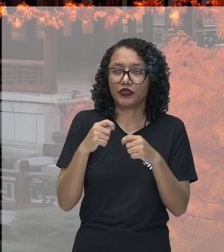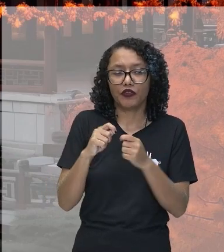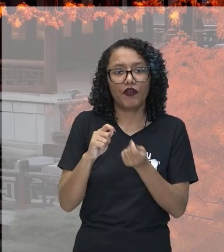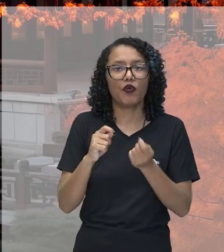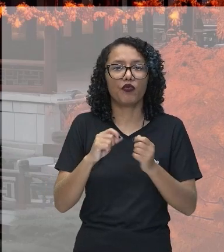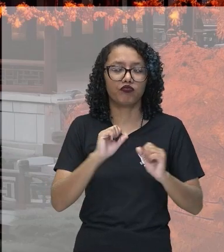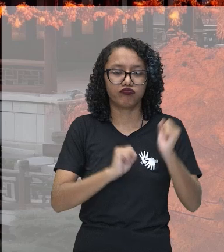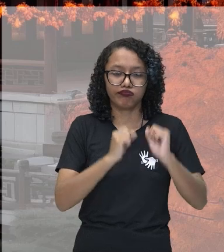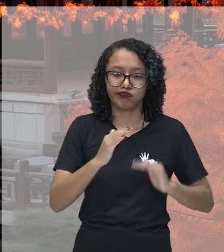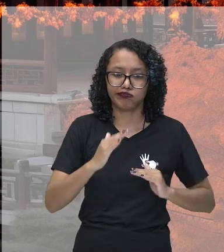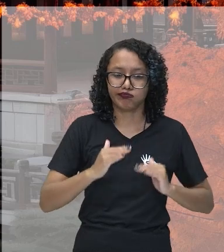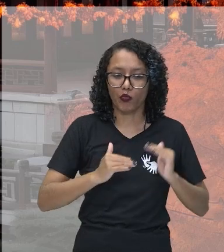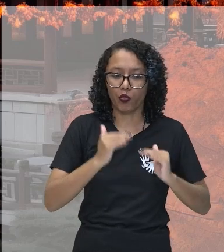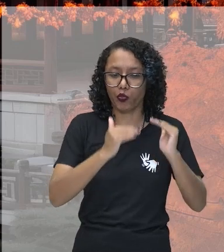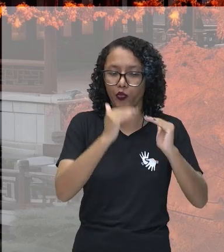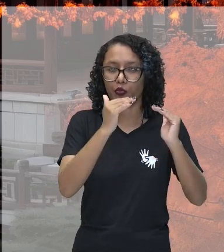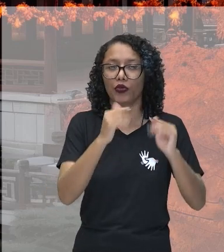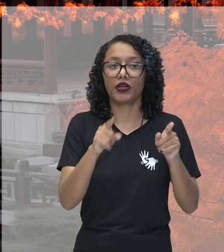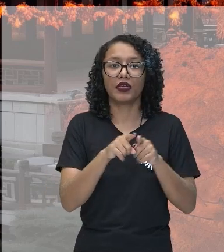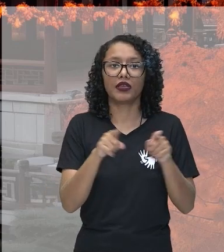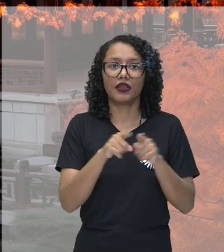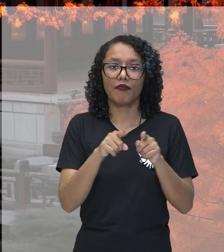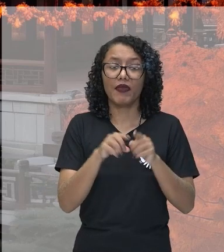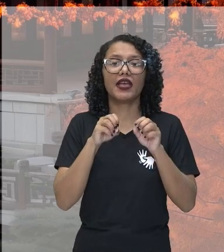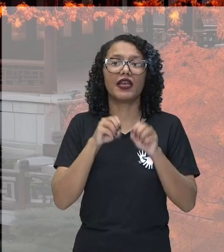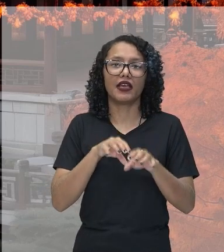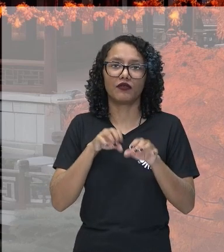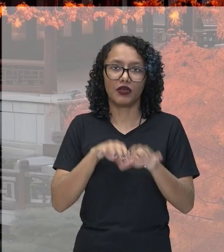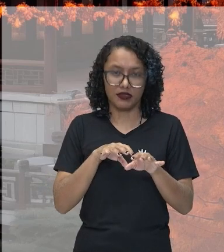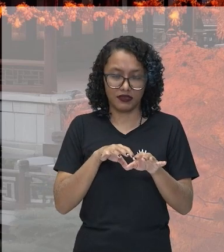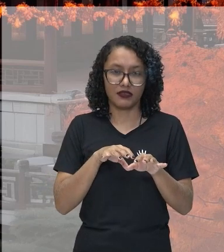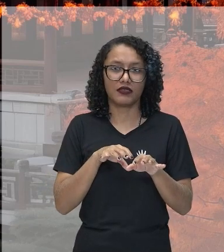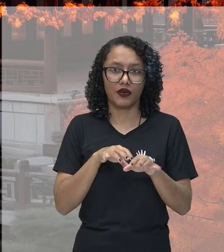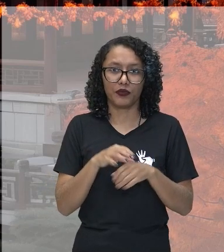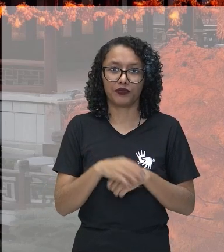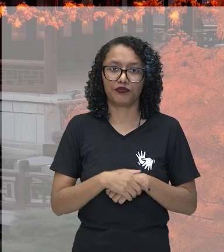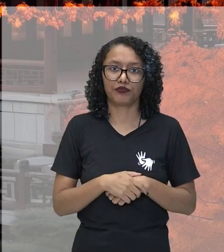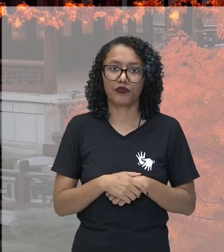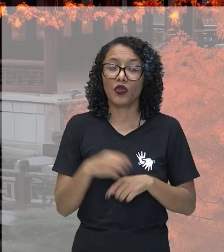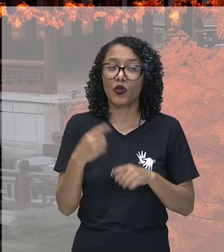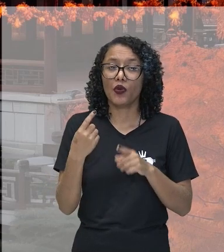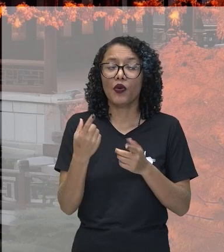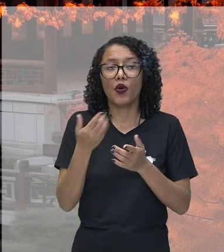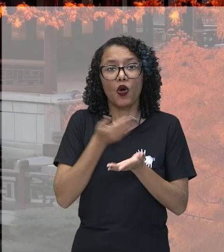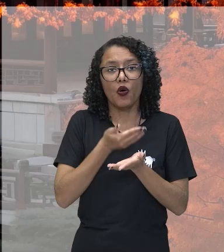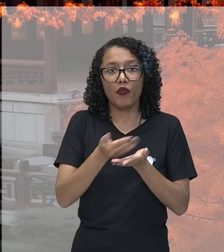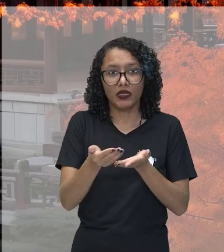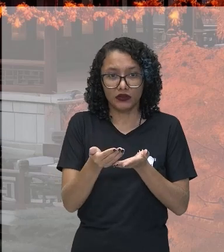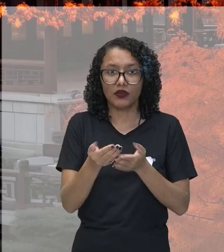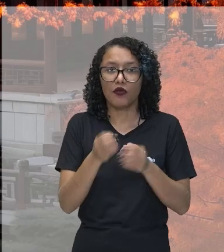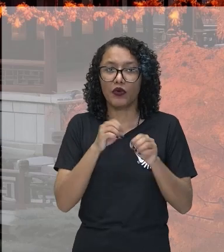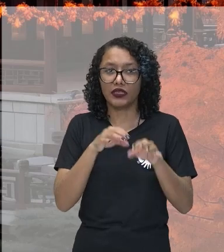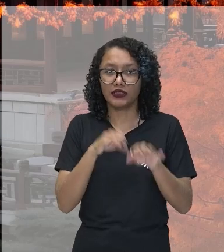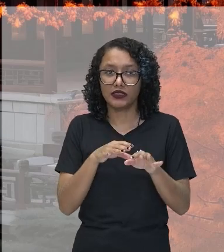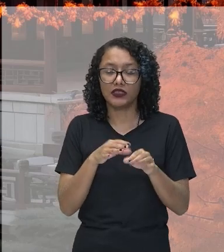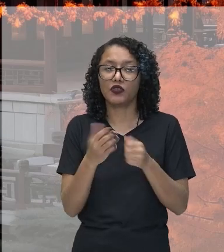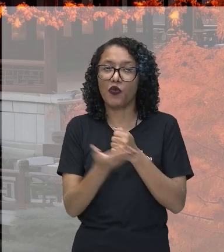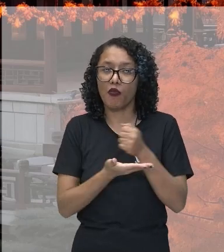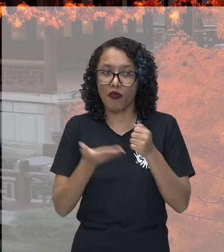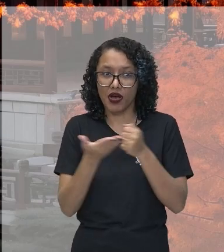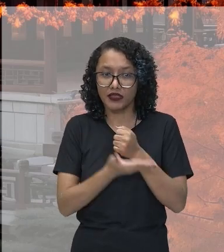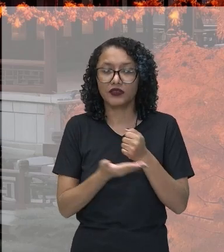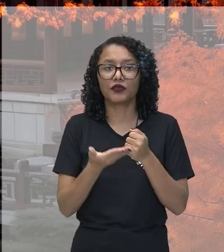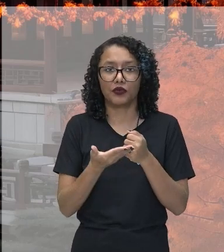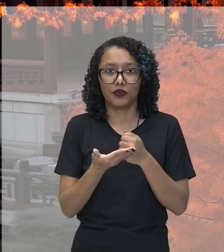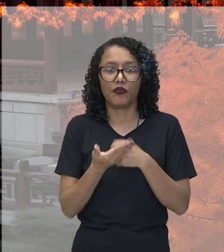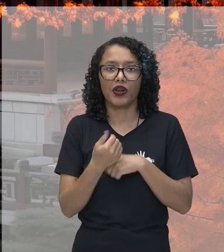por último, mas não menos importante, a questão da educação. Com a introdução do ensino primário obrigatório para alfabetizar